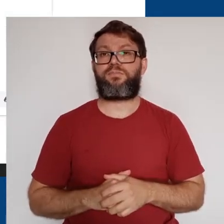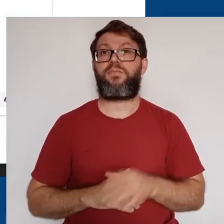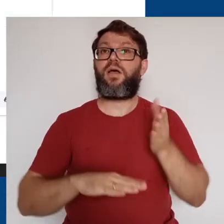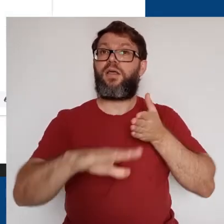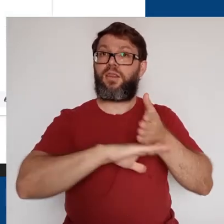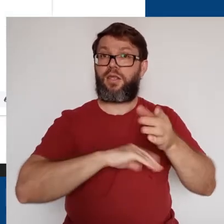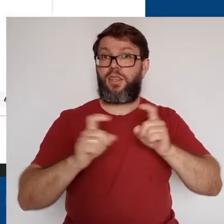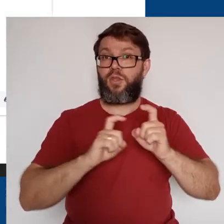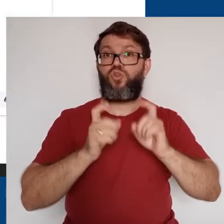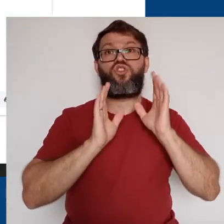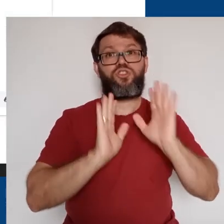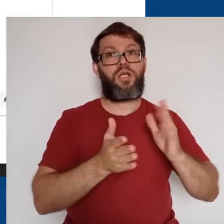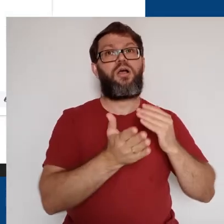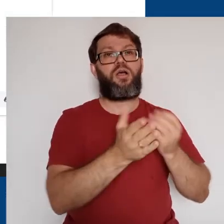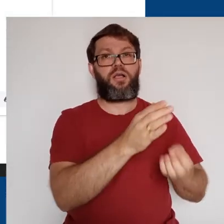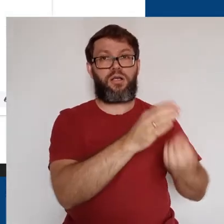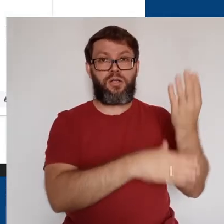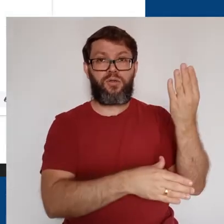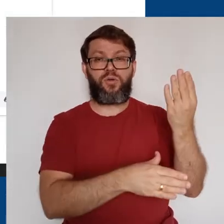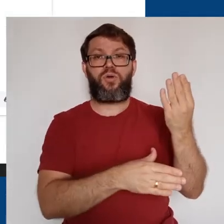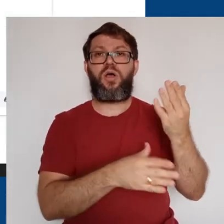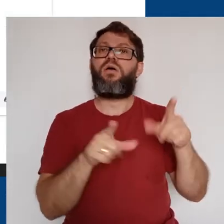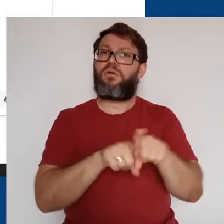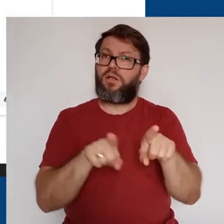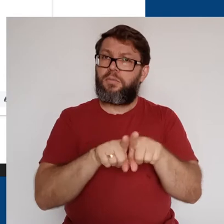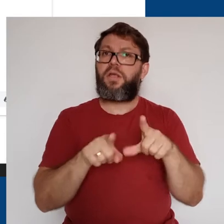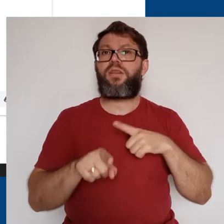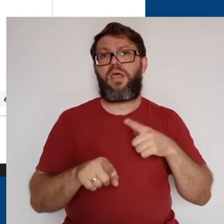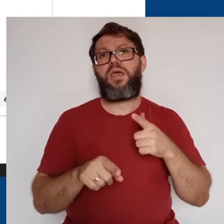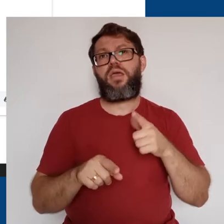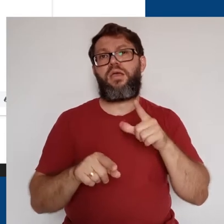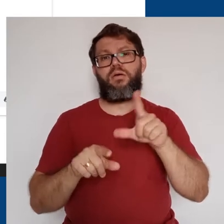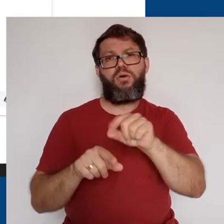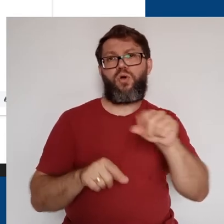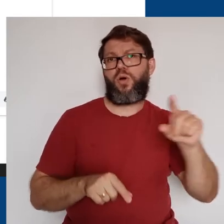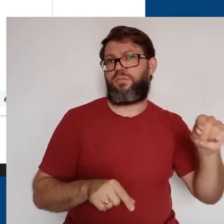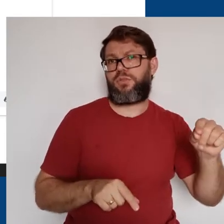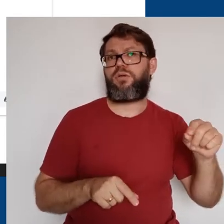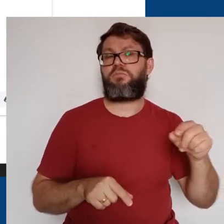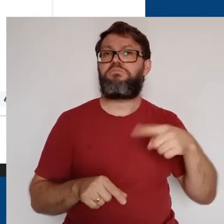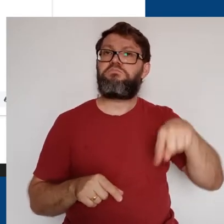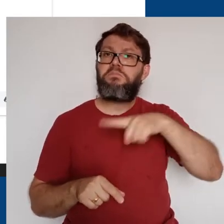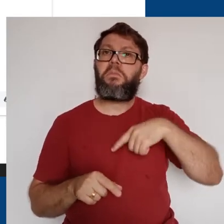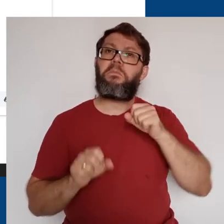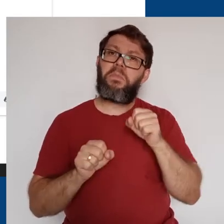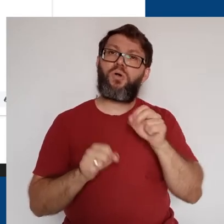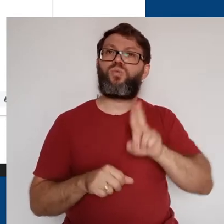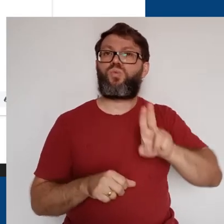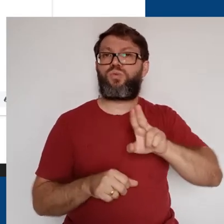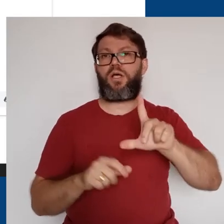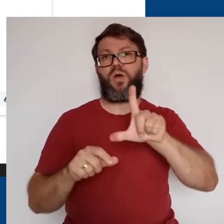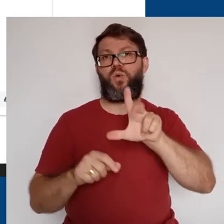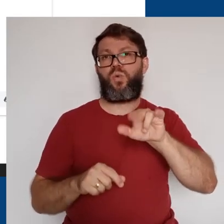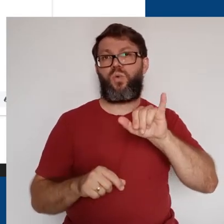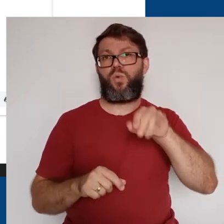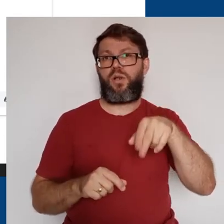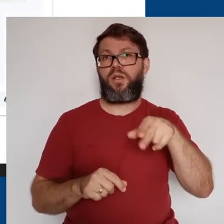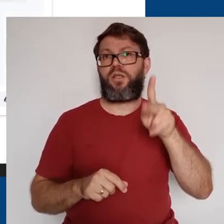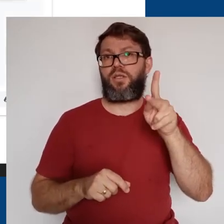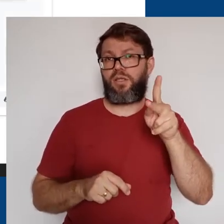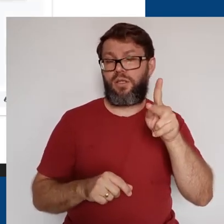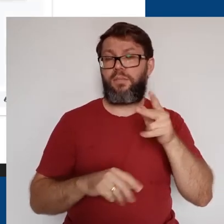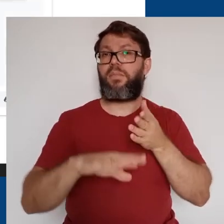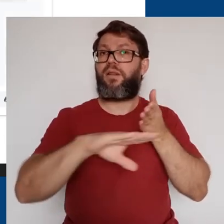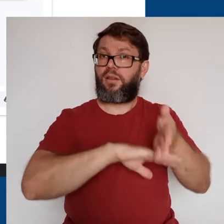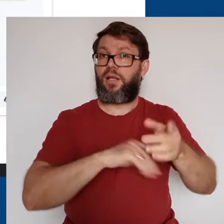Para entrar em uma reunião que já tenha sido criada, também temos mais de uma opção. Podemos utilizar o